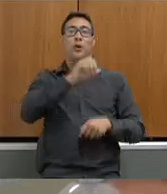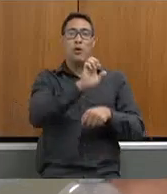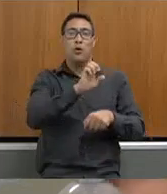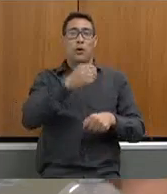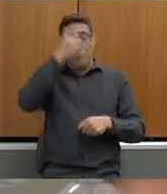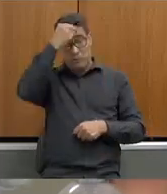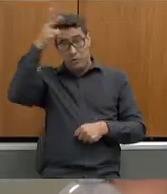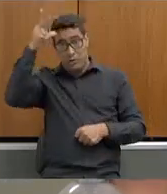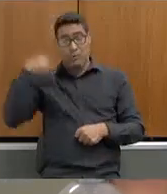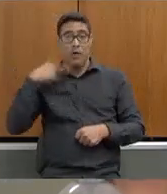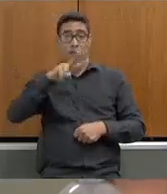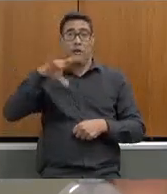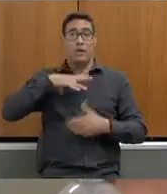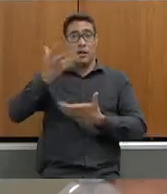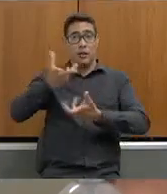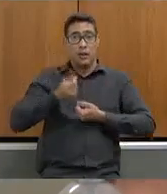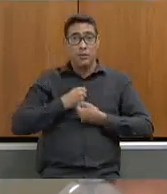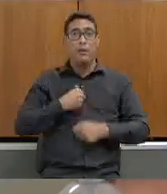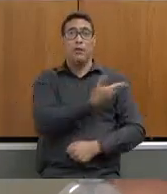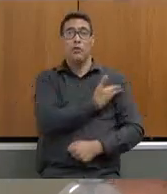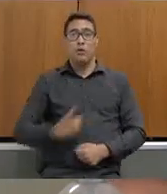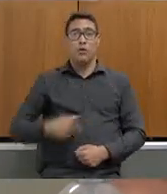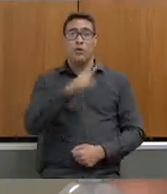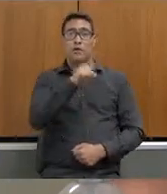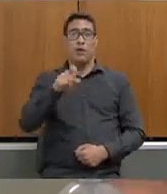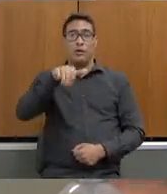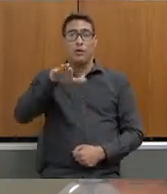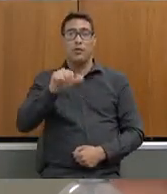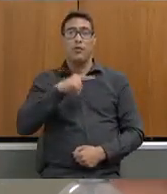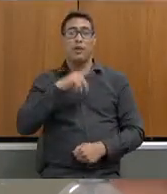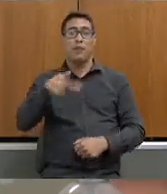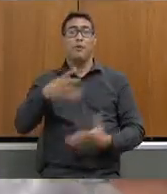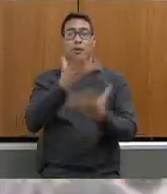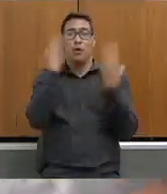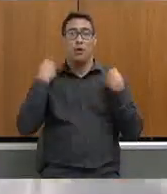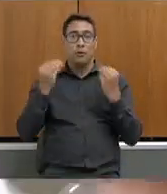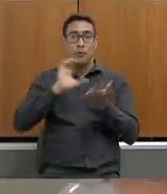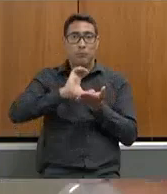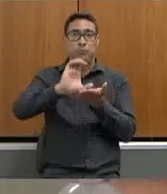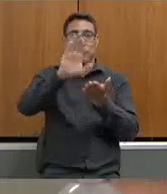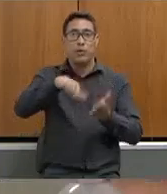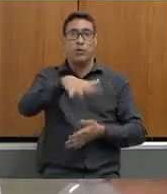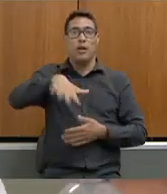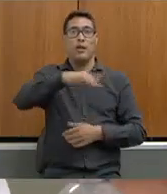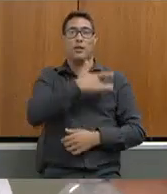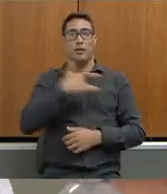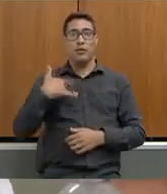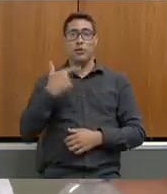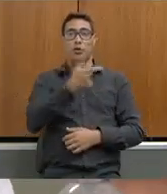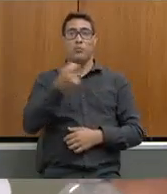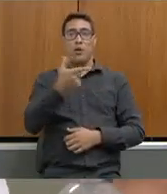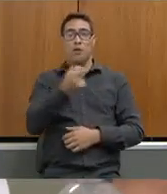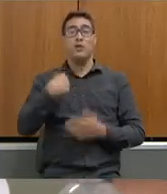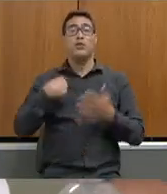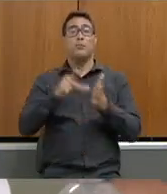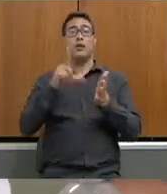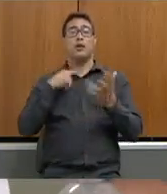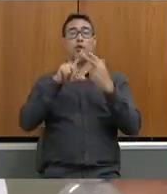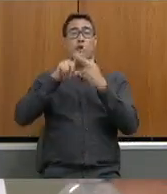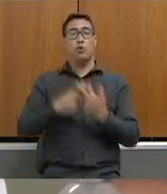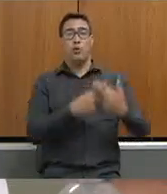terminar de receber o que o governo Zema deixou de repassar na área da saúde em 2020 sem correção